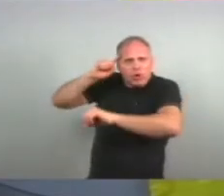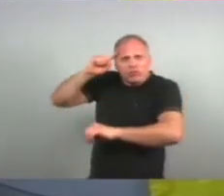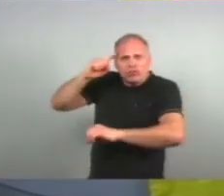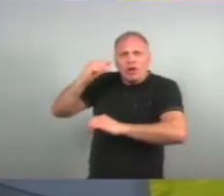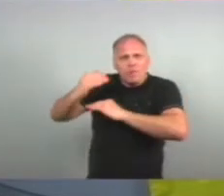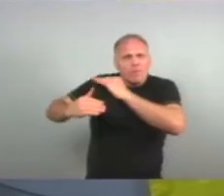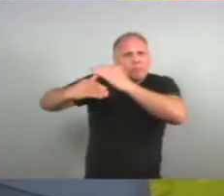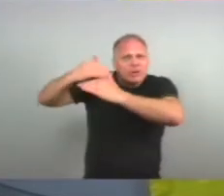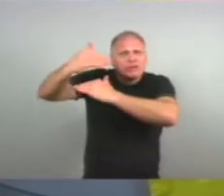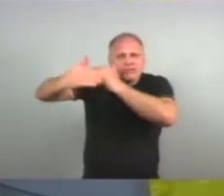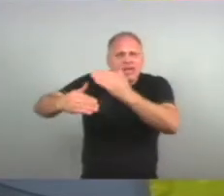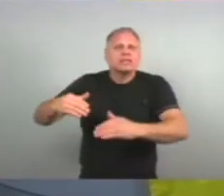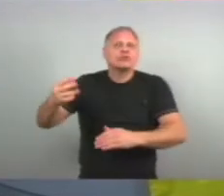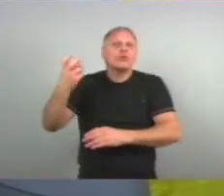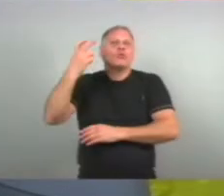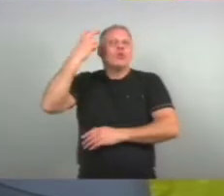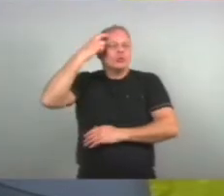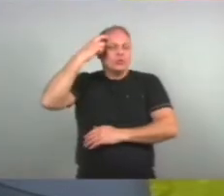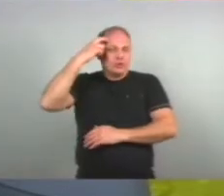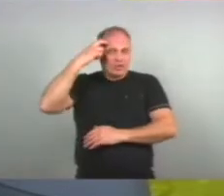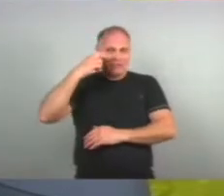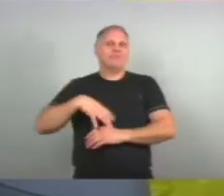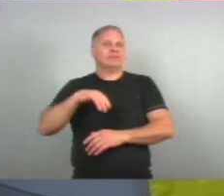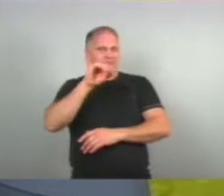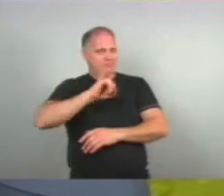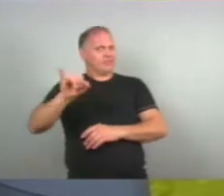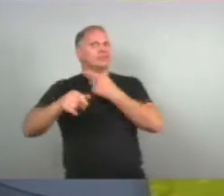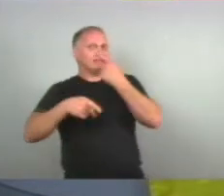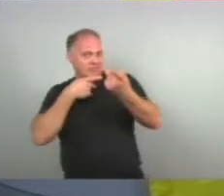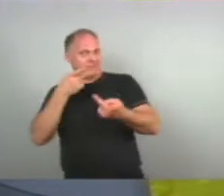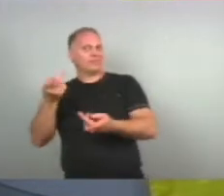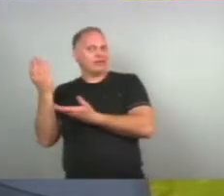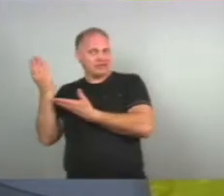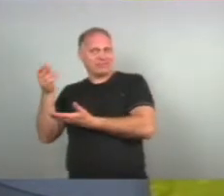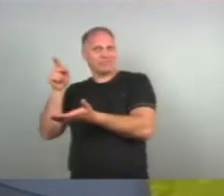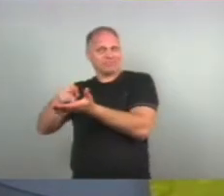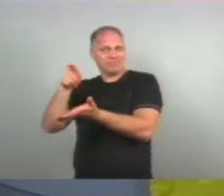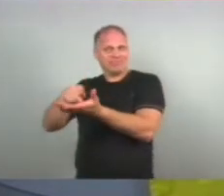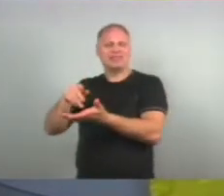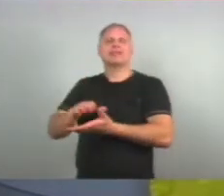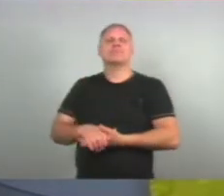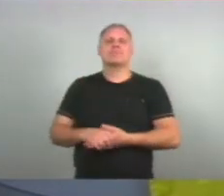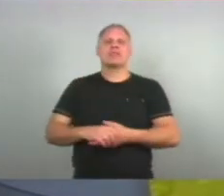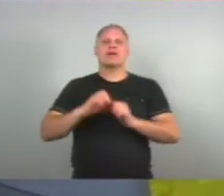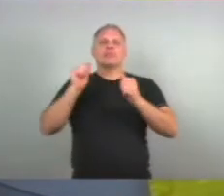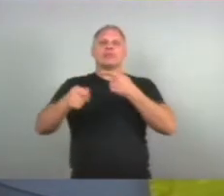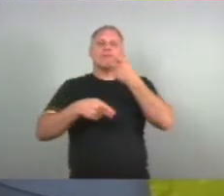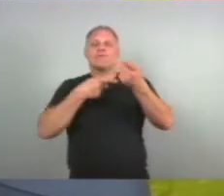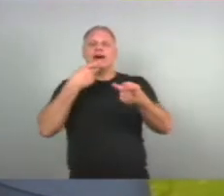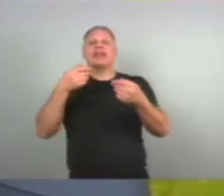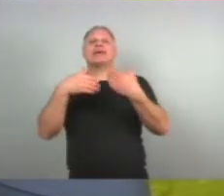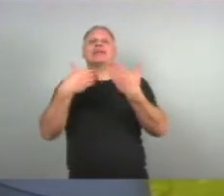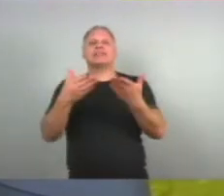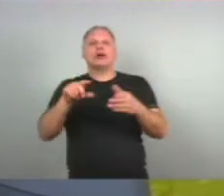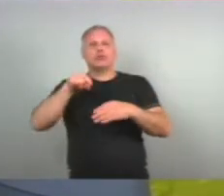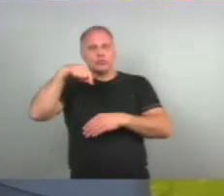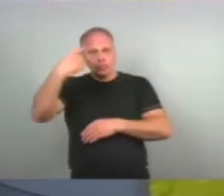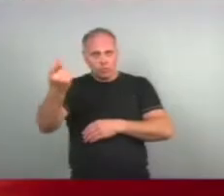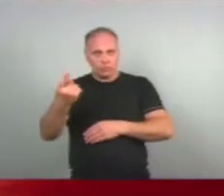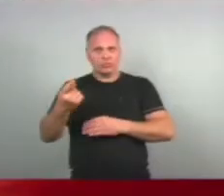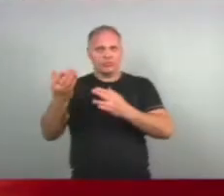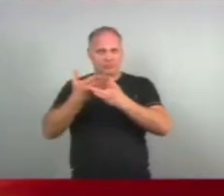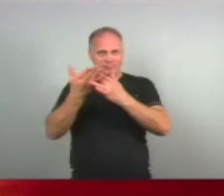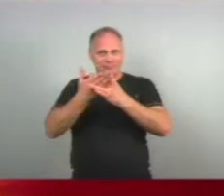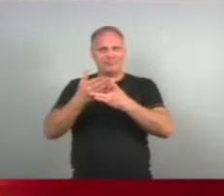cultural E isso é bem importante Ser colocado desta forma Angelita Podemos falar então No próximo bloco A